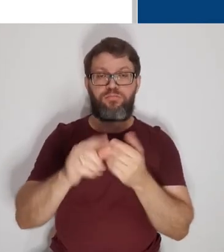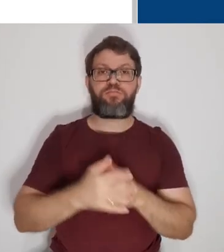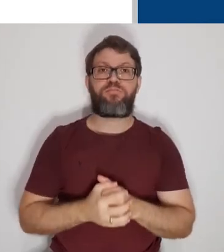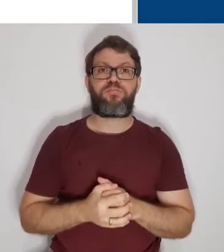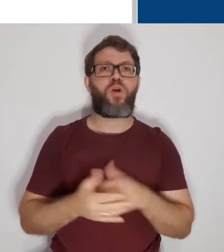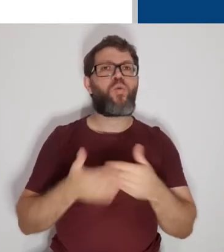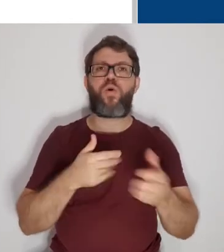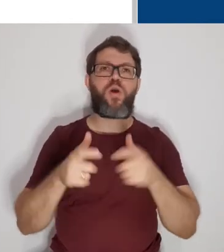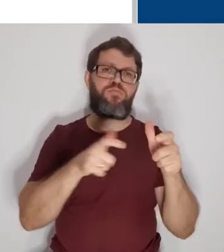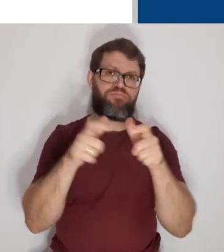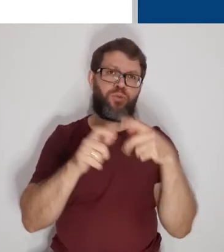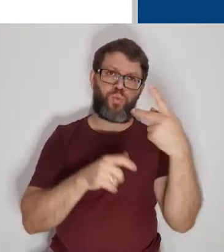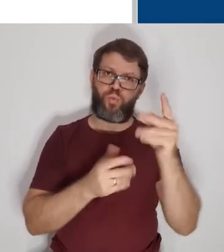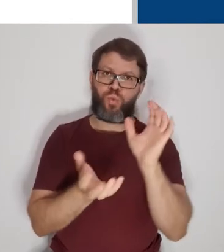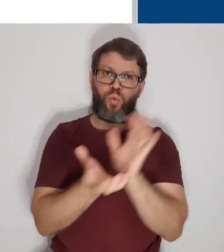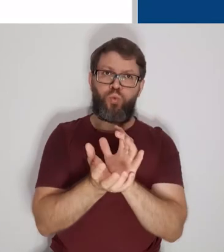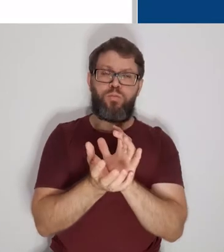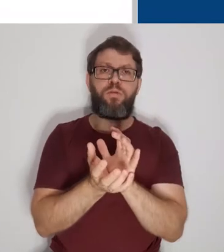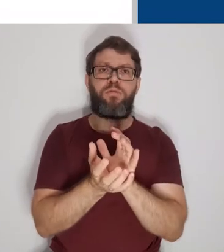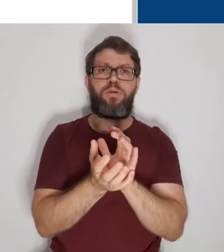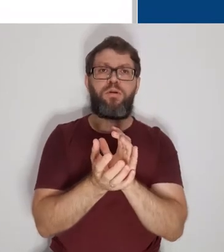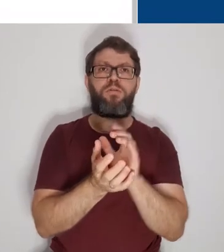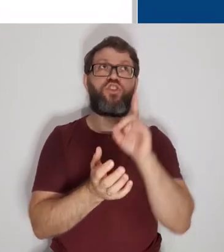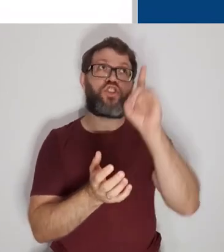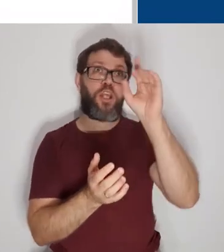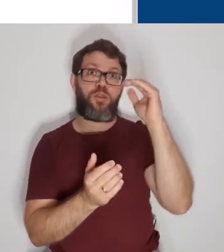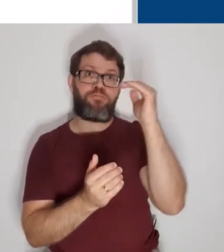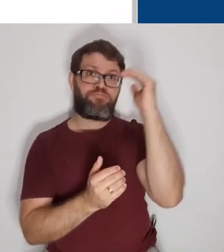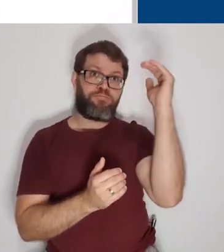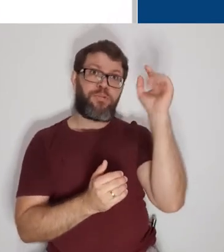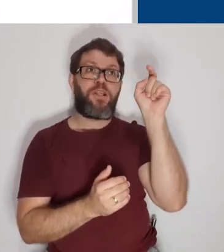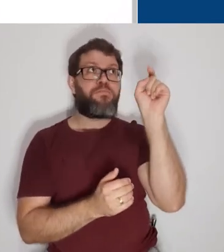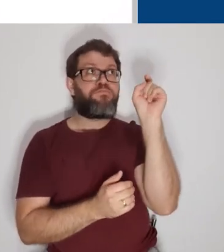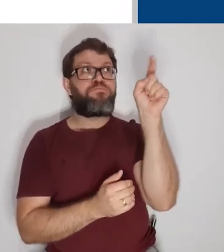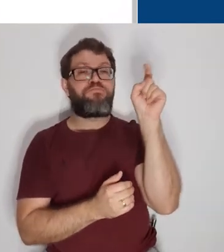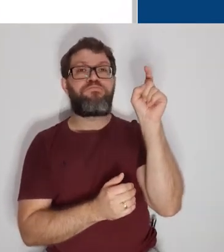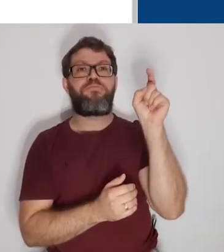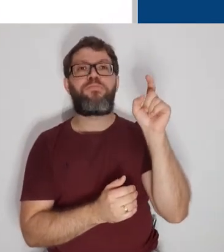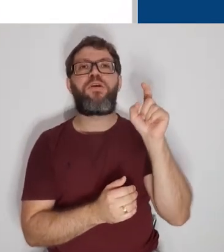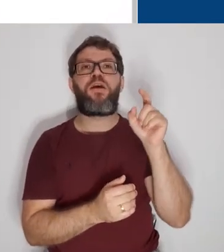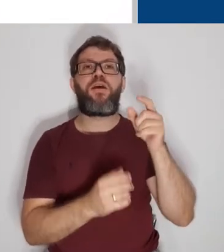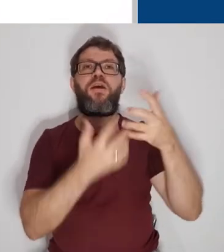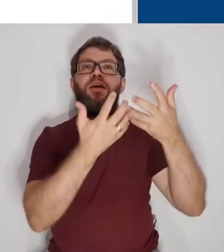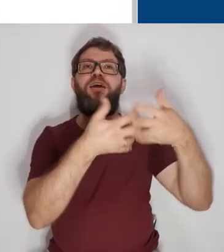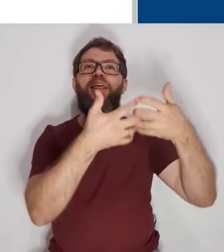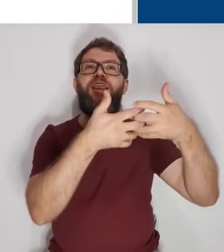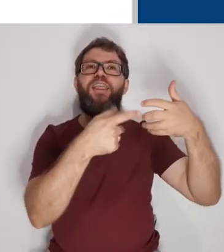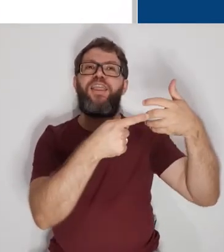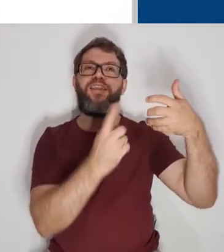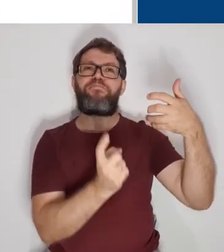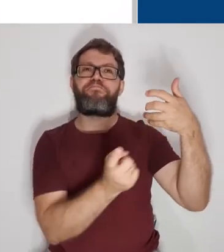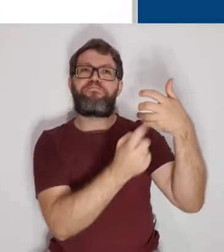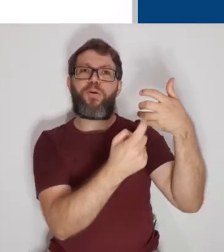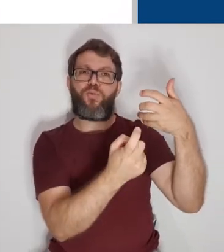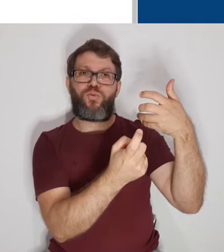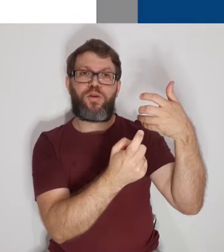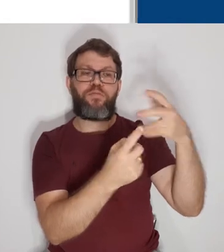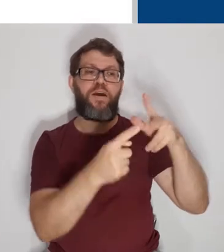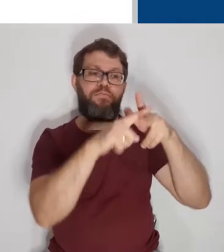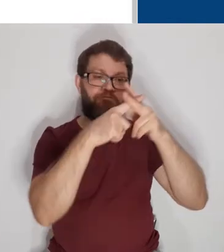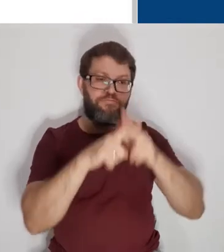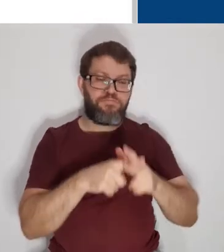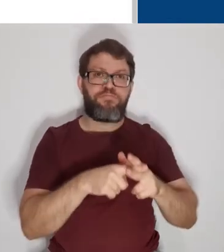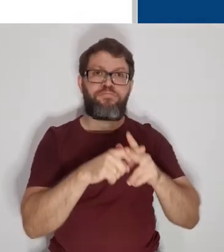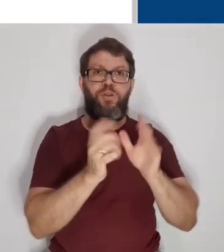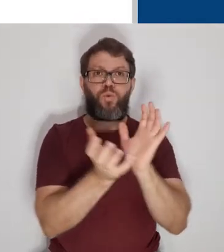página da sua turma, no canto superior direito, clicamos no ícone de engrenagem para abrir as configurações da